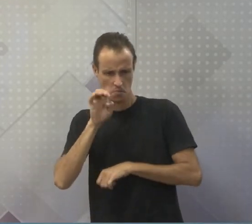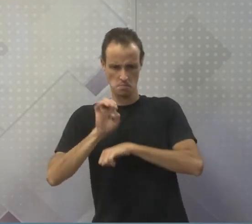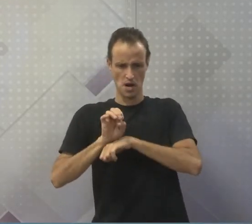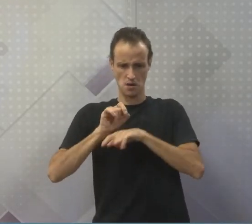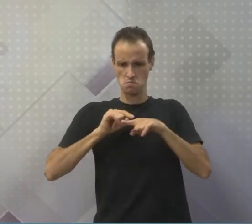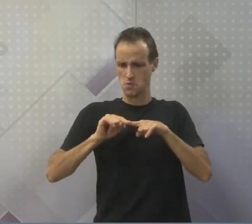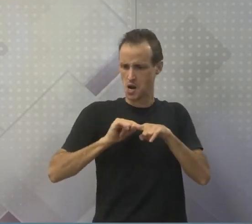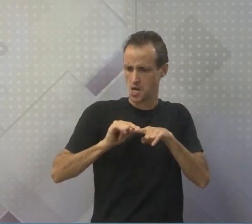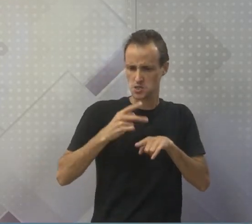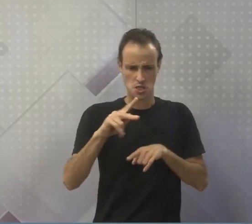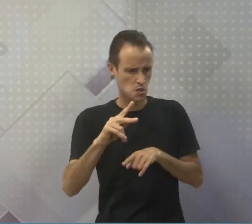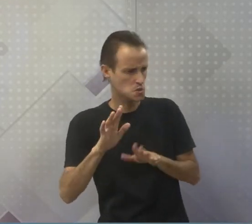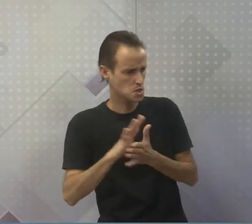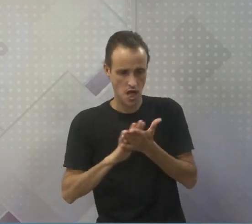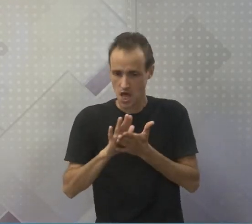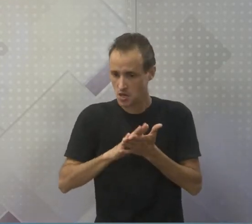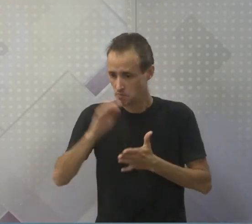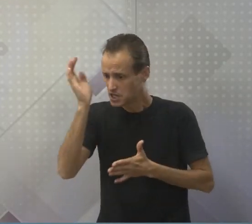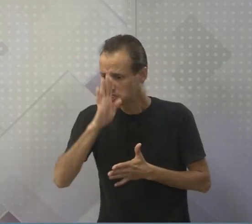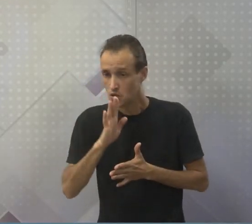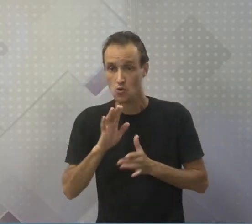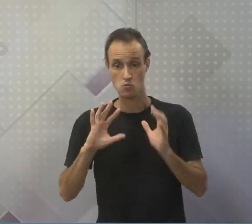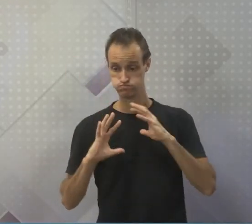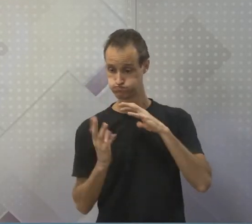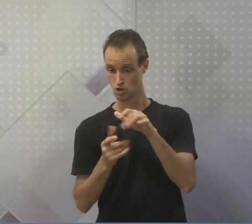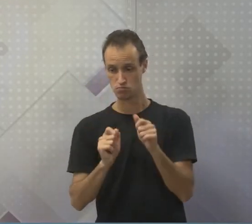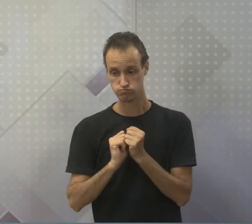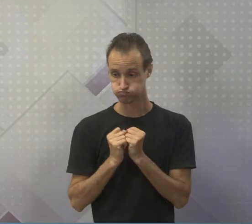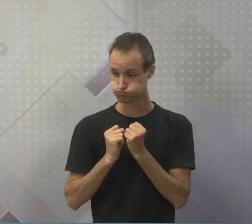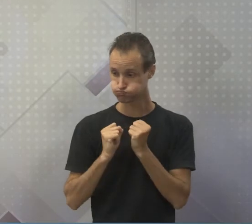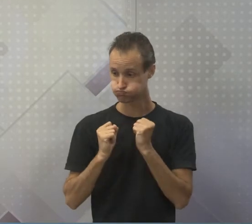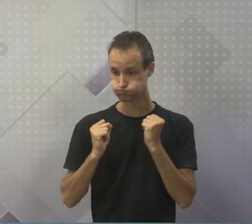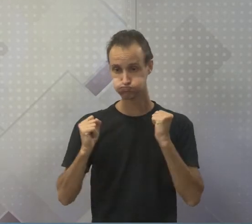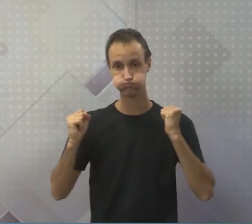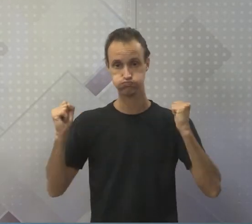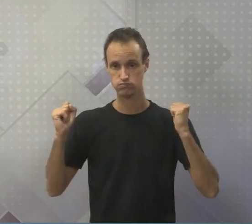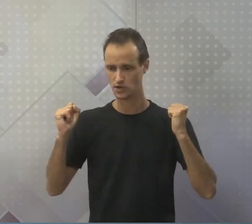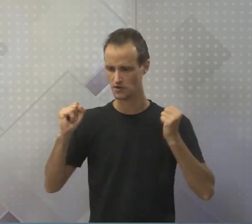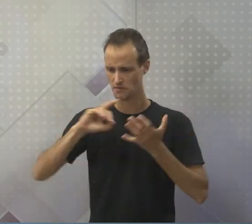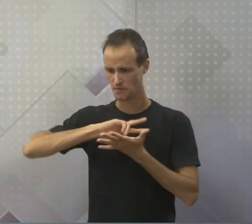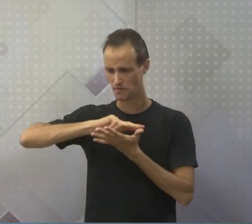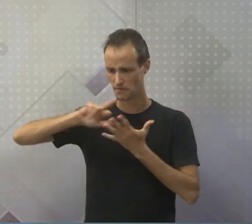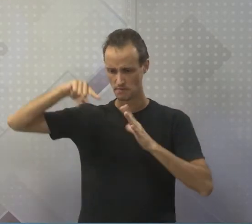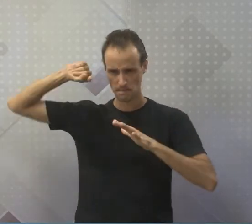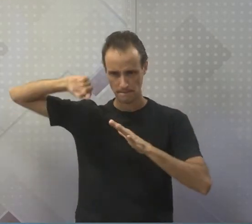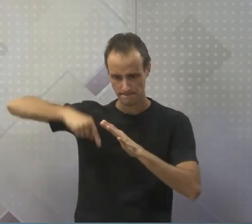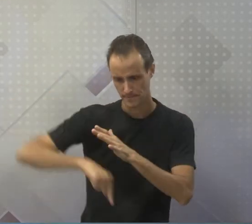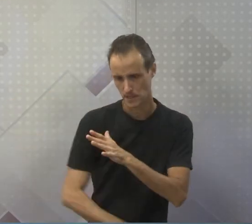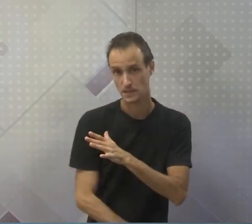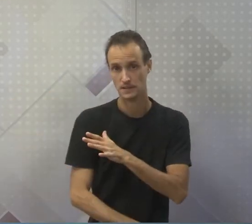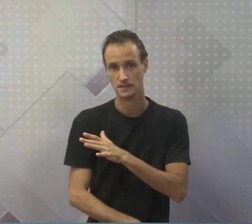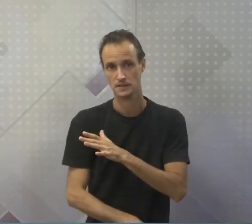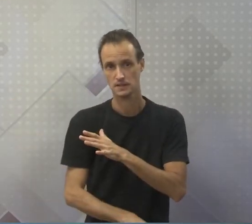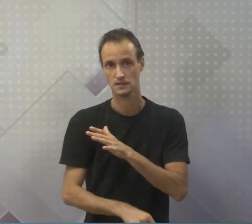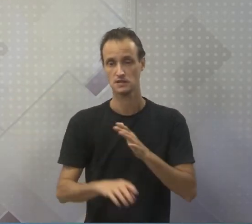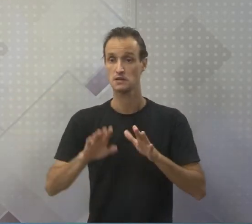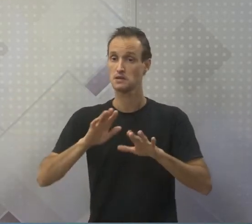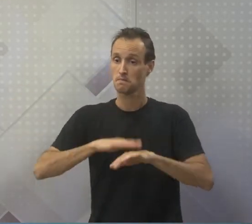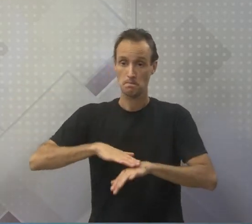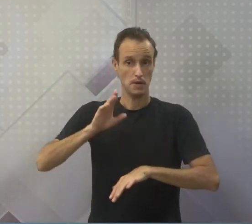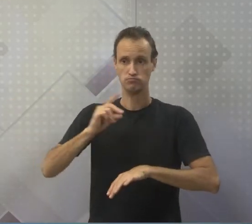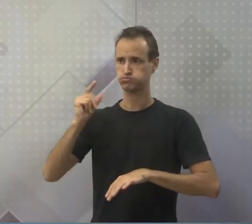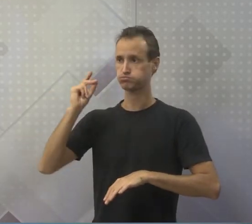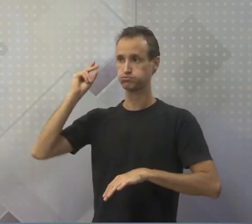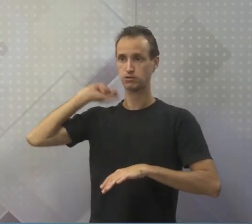Paraíba, não é o Brasil. O mundo é uma coisa muito maior e muito mais complexa e muito mais antiga.